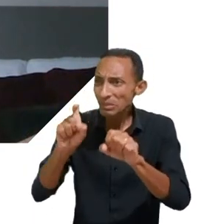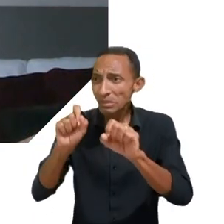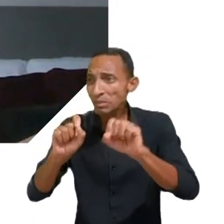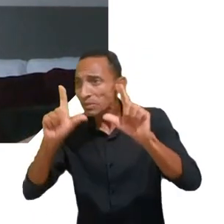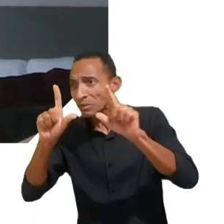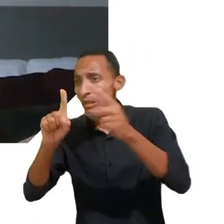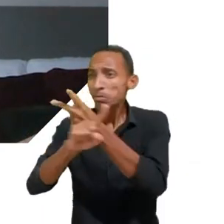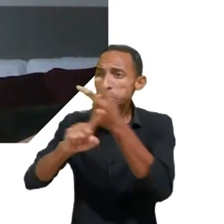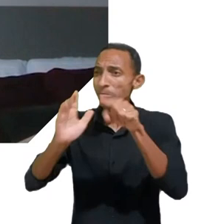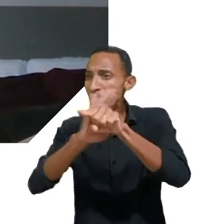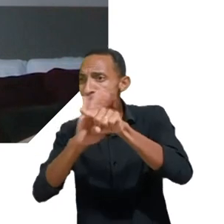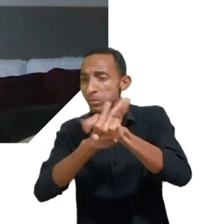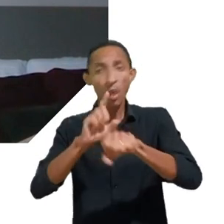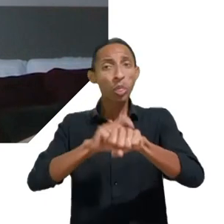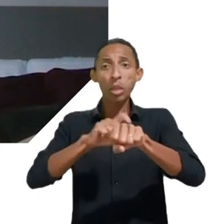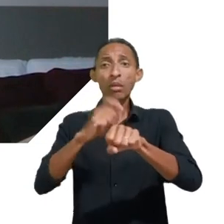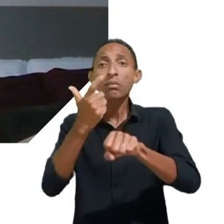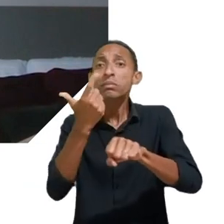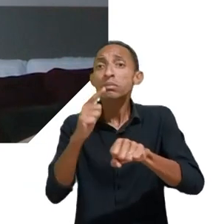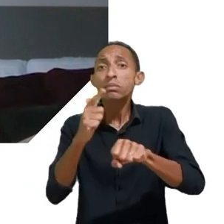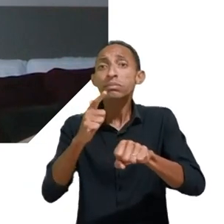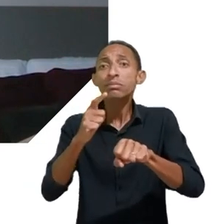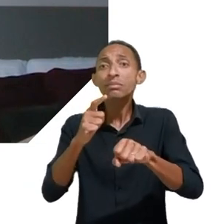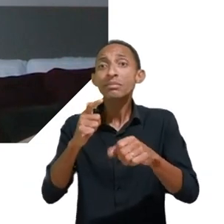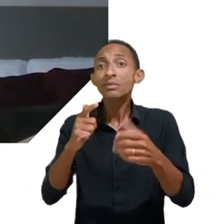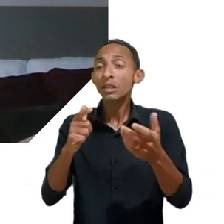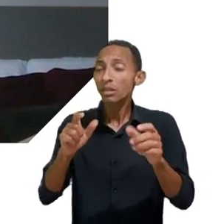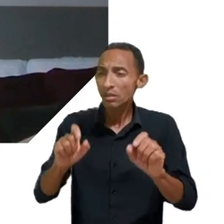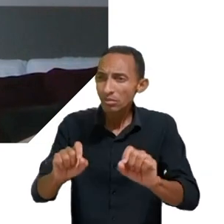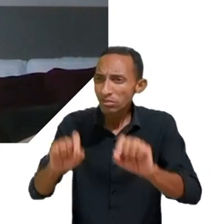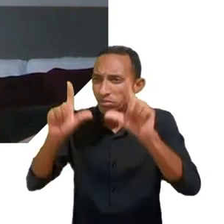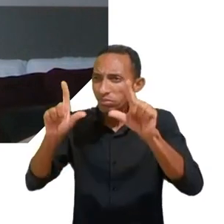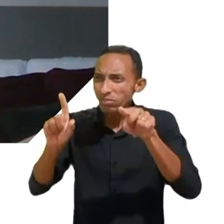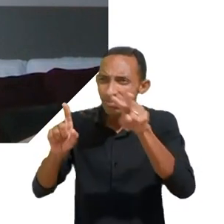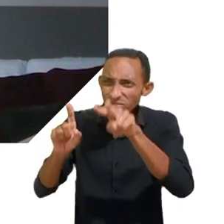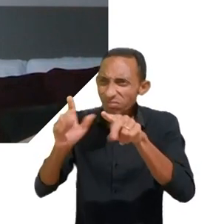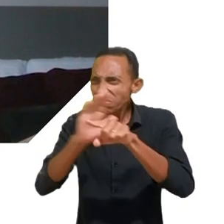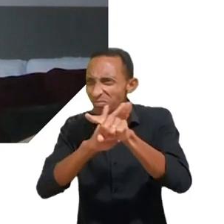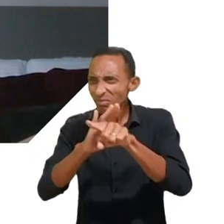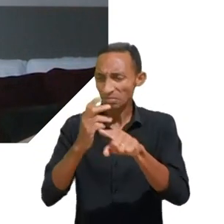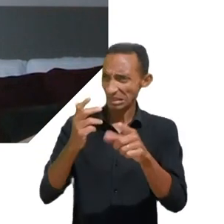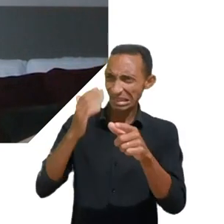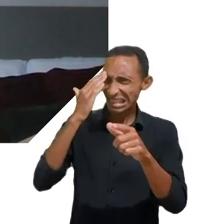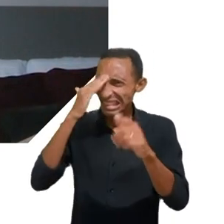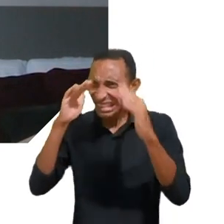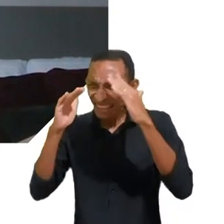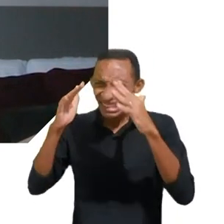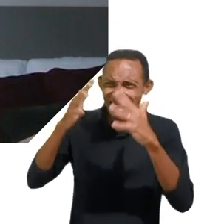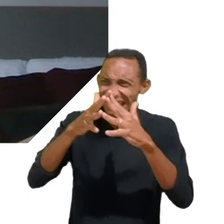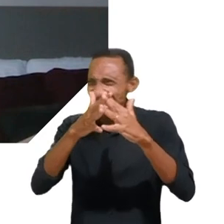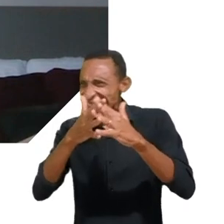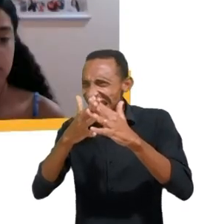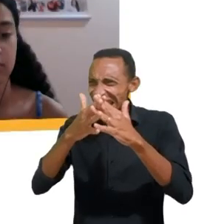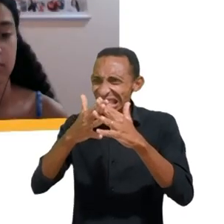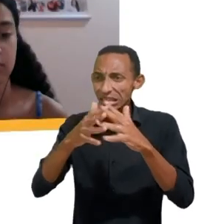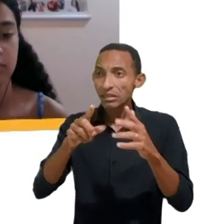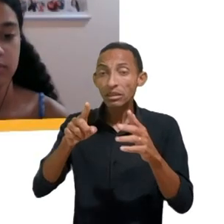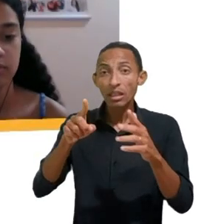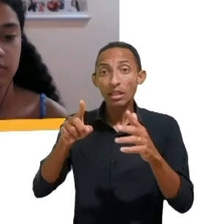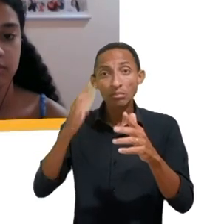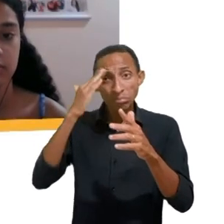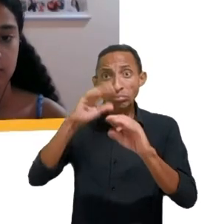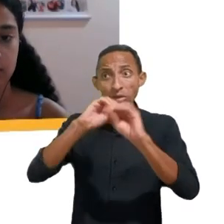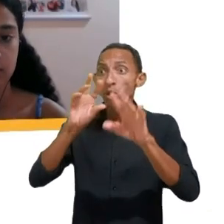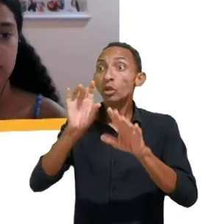aparentemente aquilo não é feito para que a gente entenda, é feito simplesmente para que a gente concorde, para que a gente faça uma